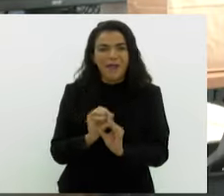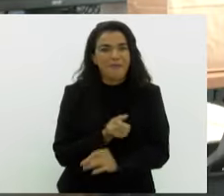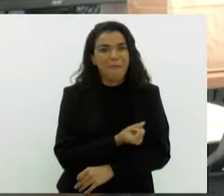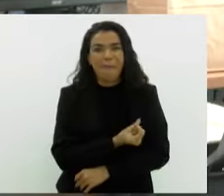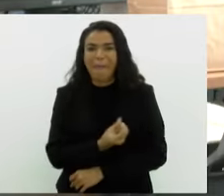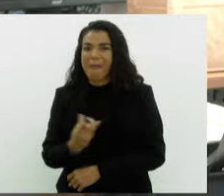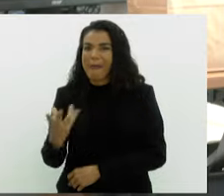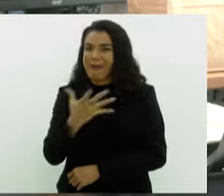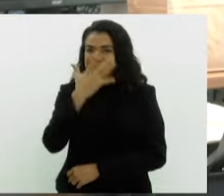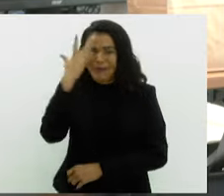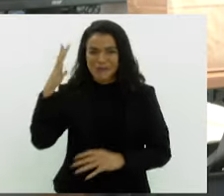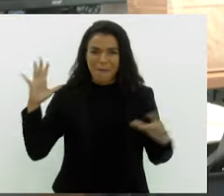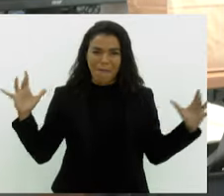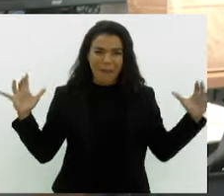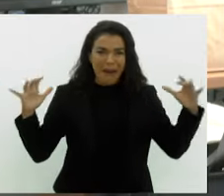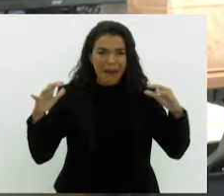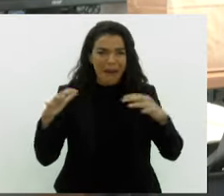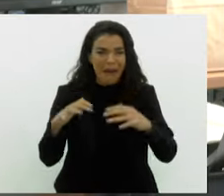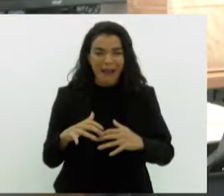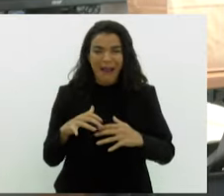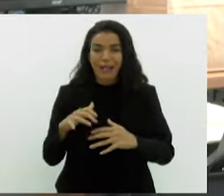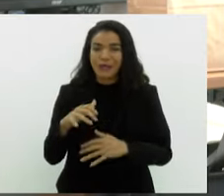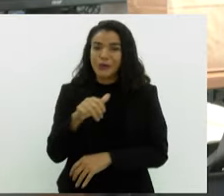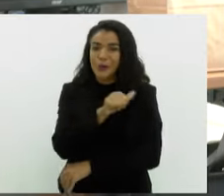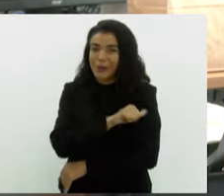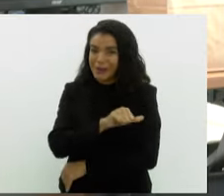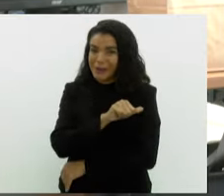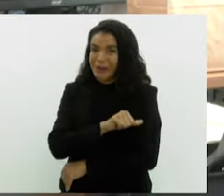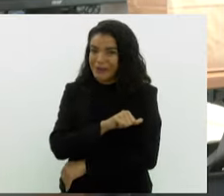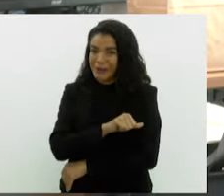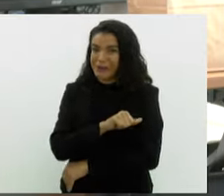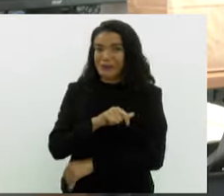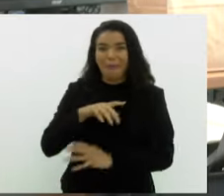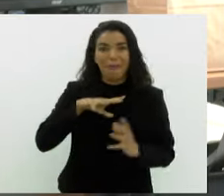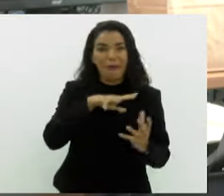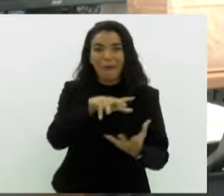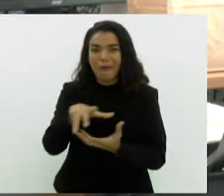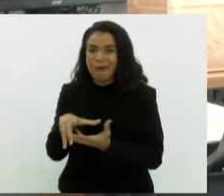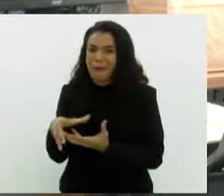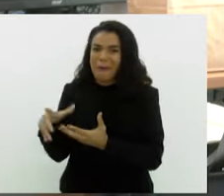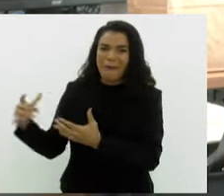de pessoas que chegam aqui no Rio de Janeiro, vindas de todas as partes do planeta.